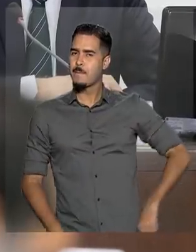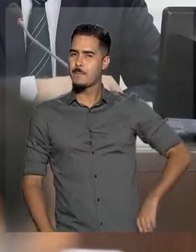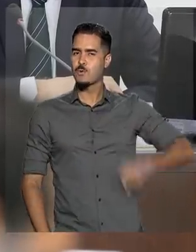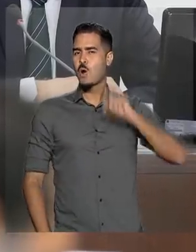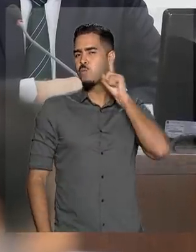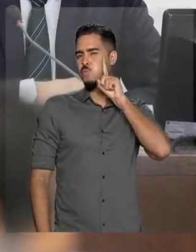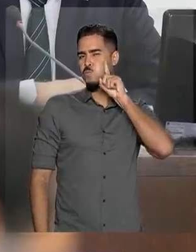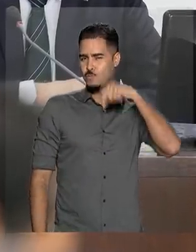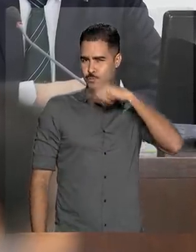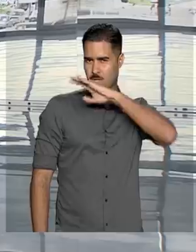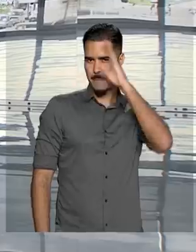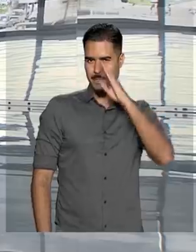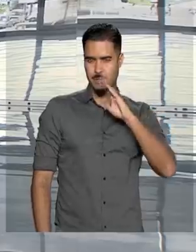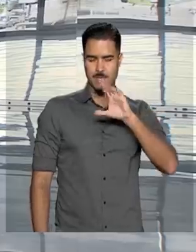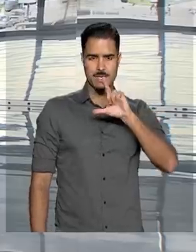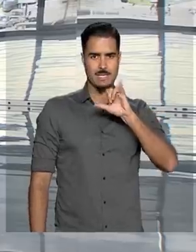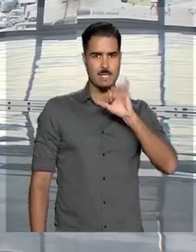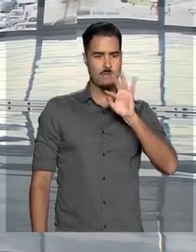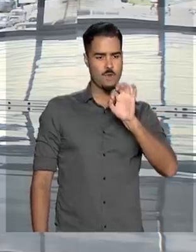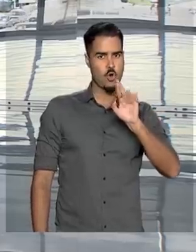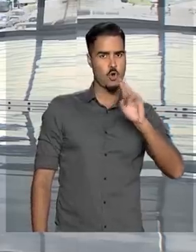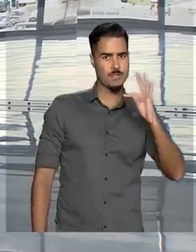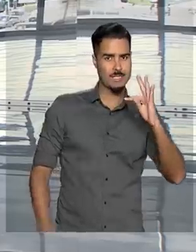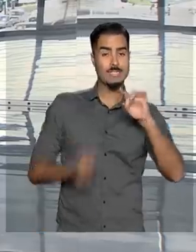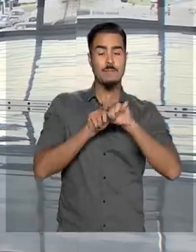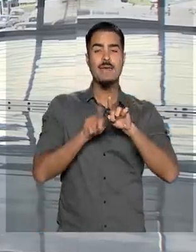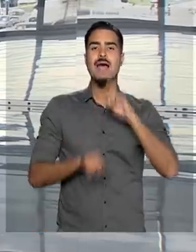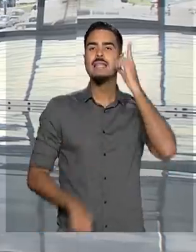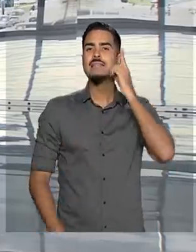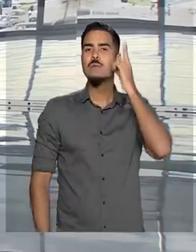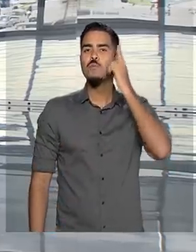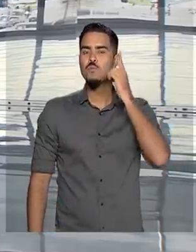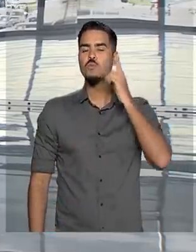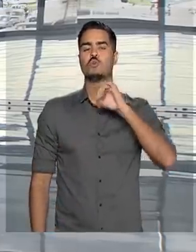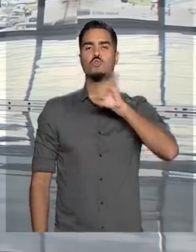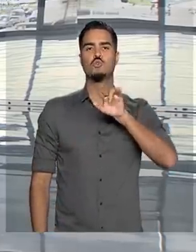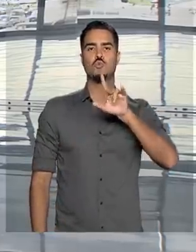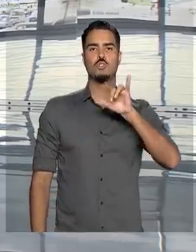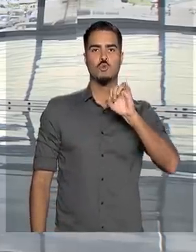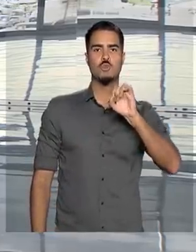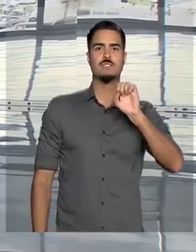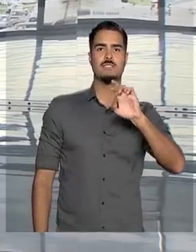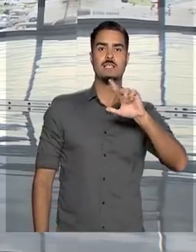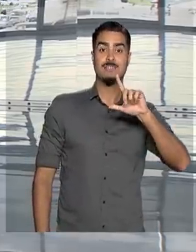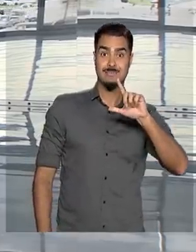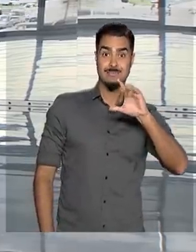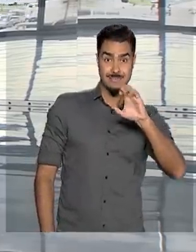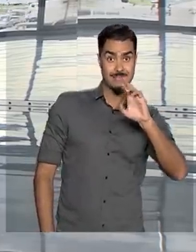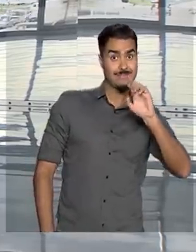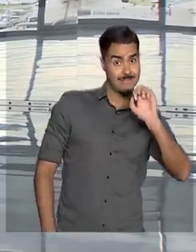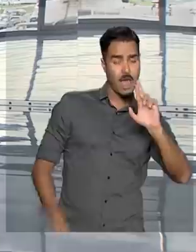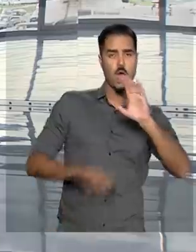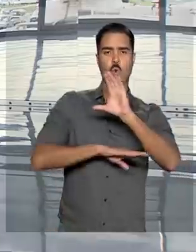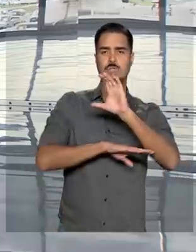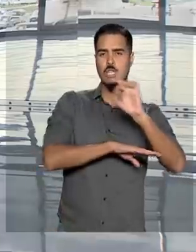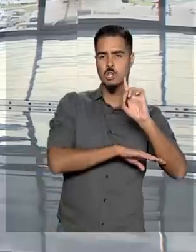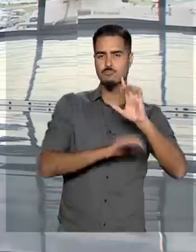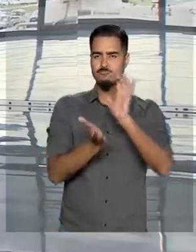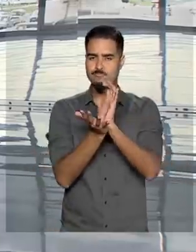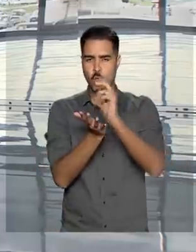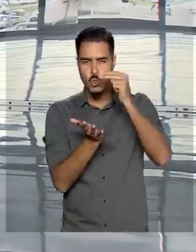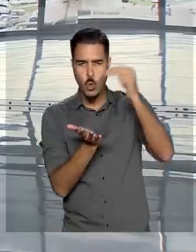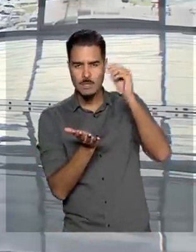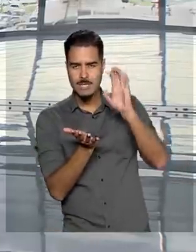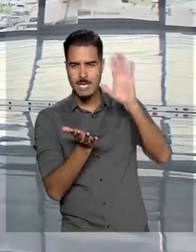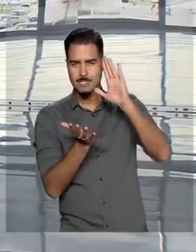Brasil, Clifford Sobel, e o deputado Júlio César, coordenador da bancada parlamentar do Nordeste. Em seguida, o